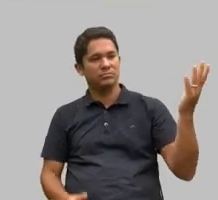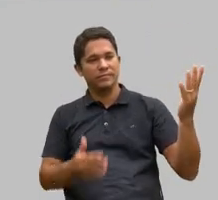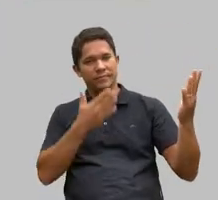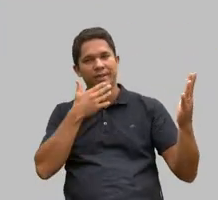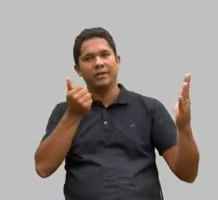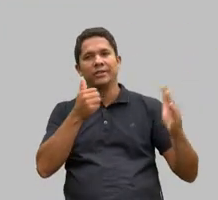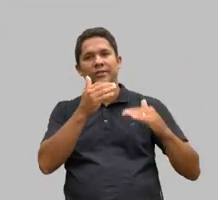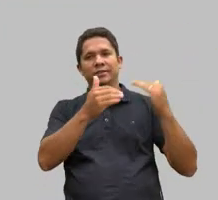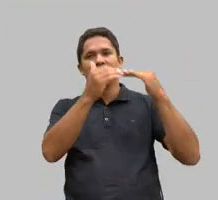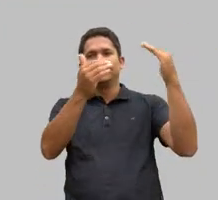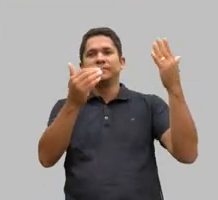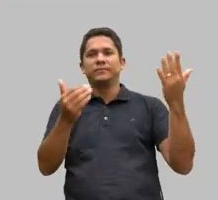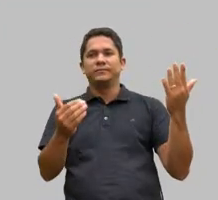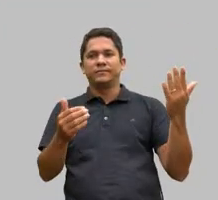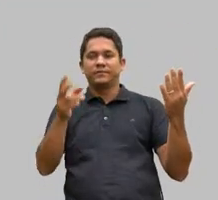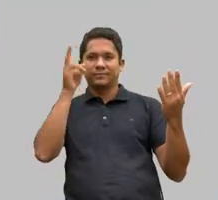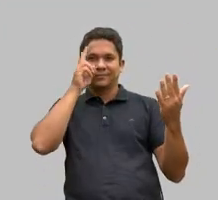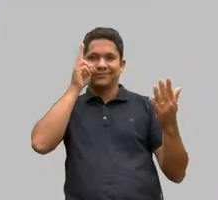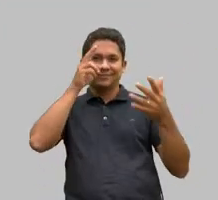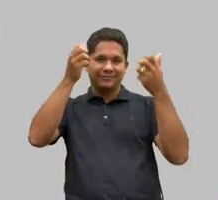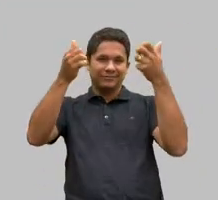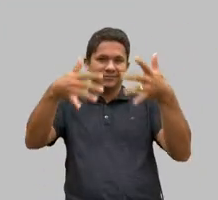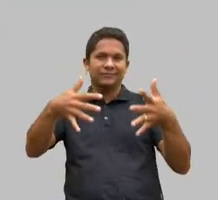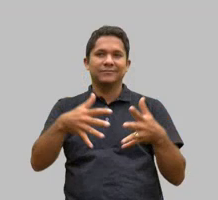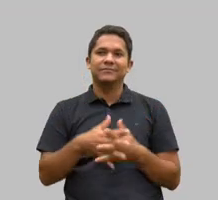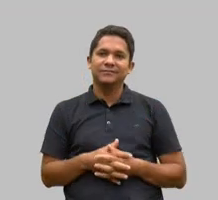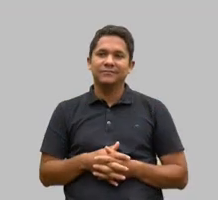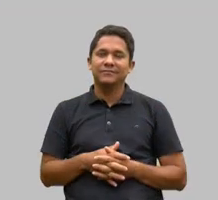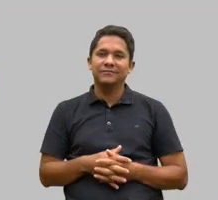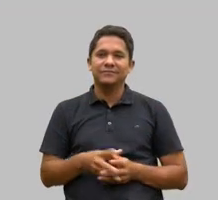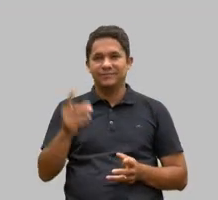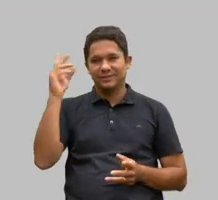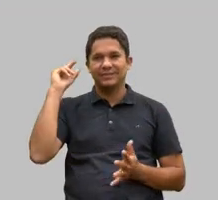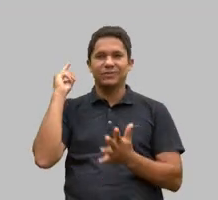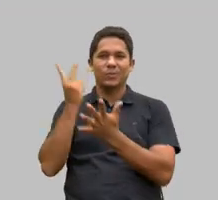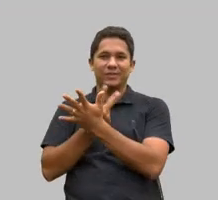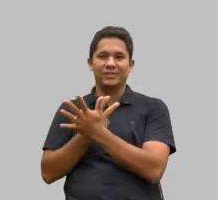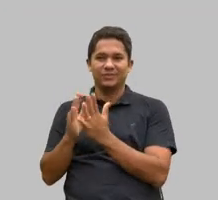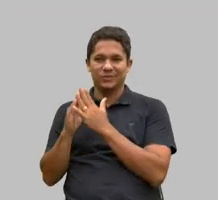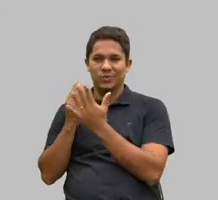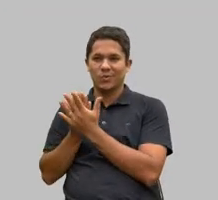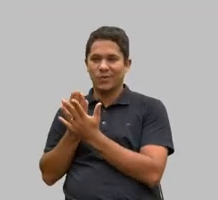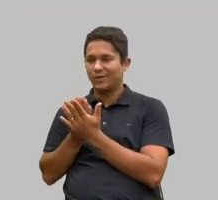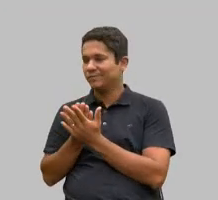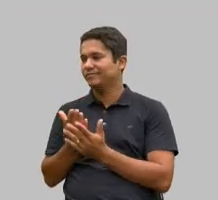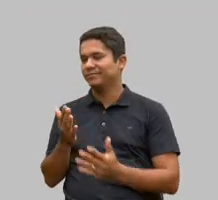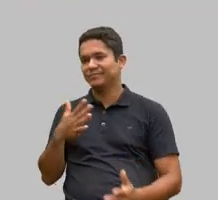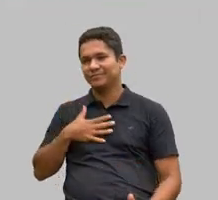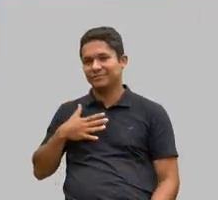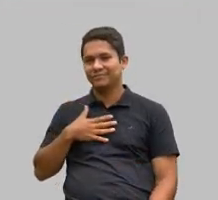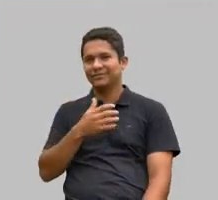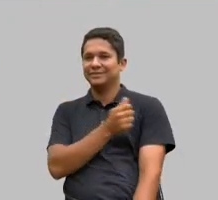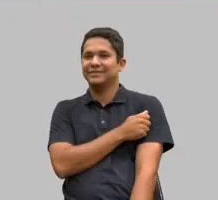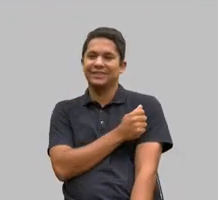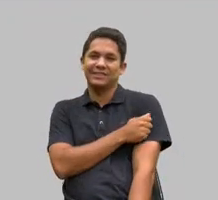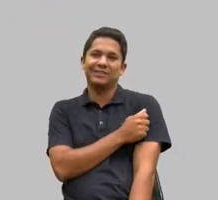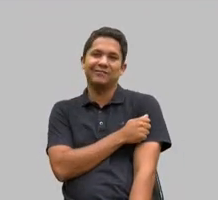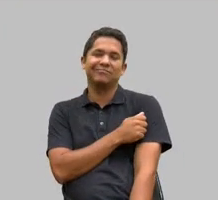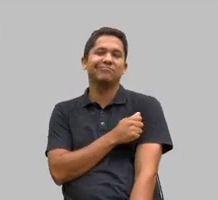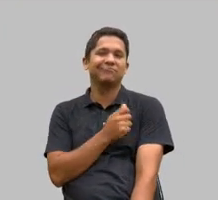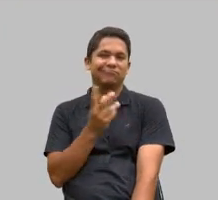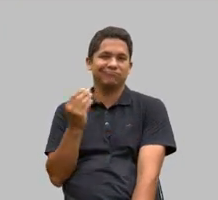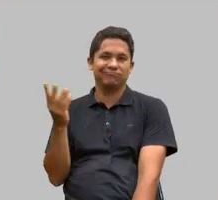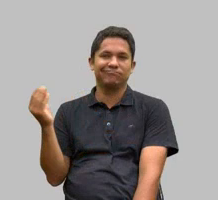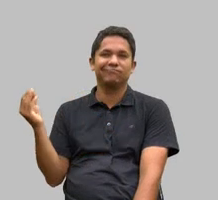eu vou contar um fato que me machucou muito na escola meus alunos eram muito eu tinha de todo tipo